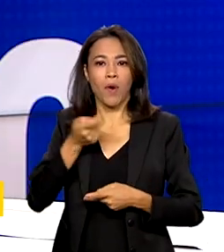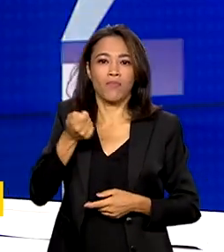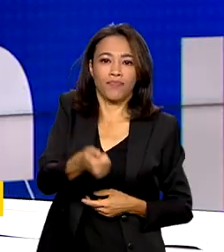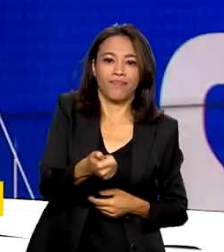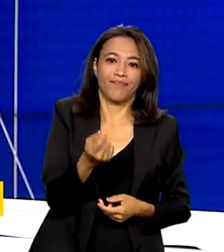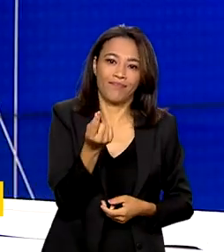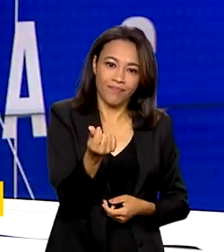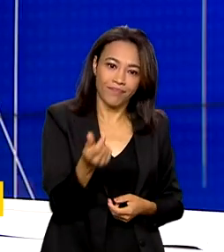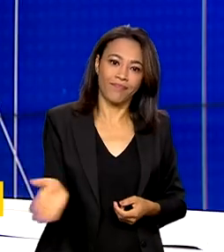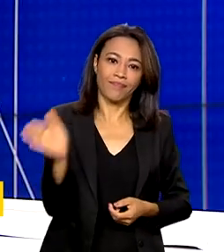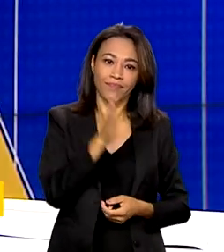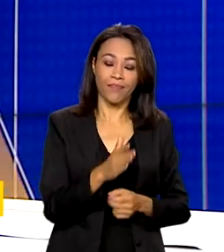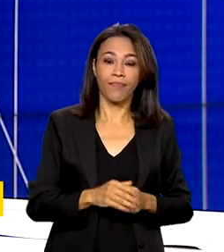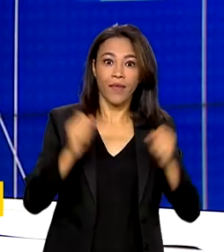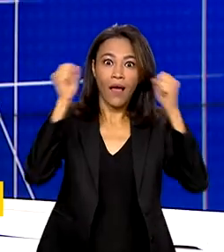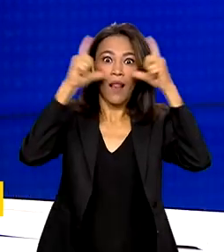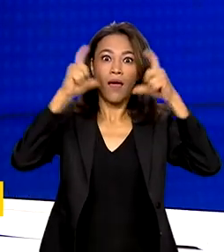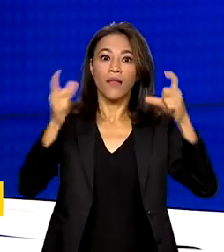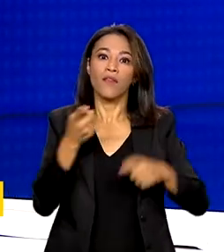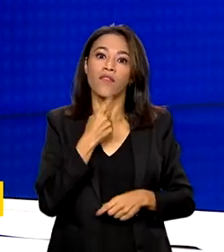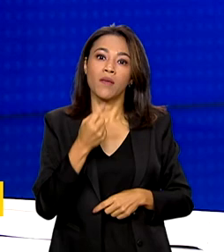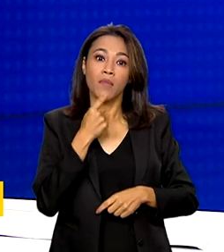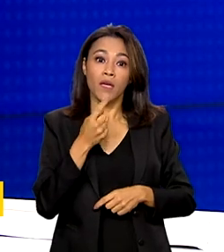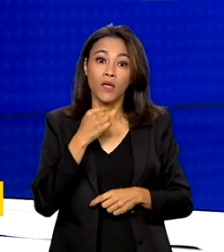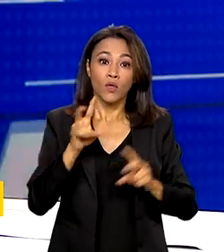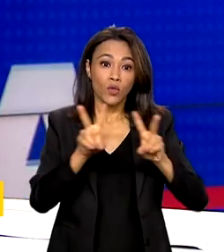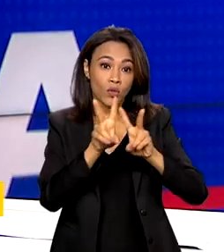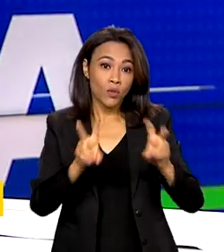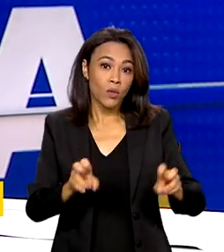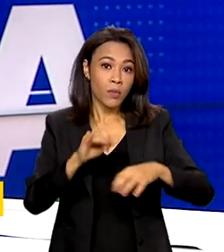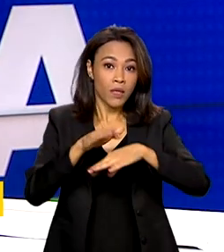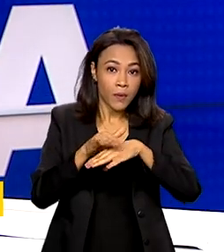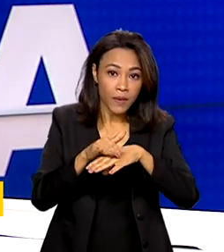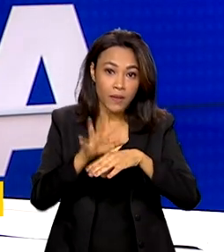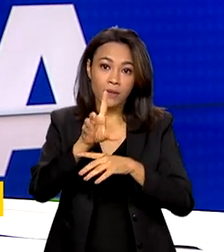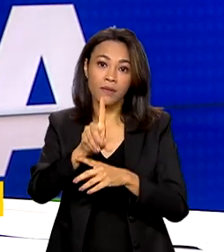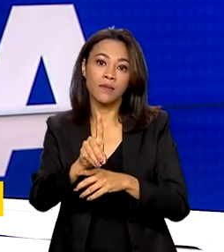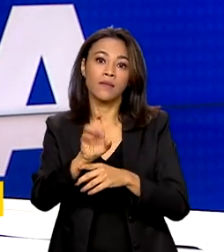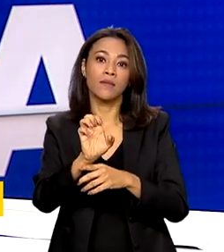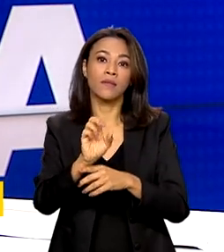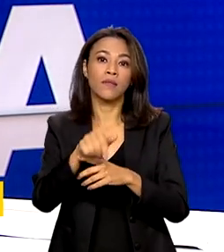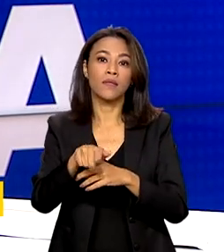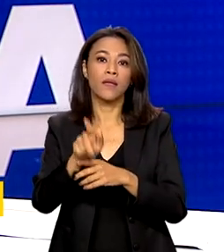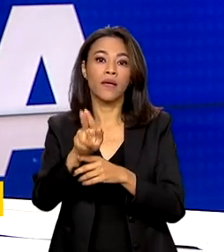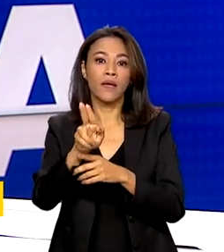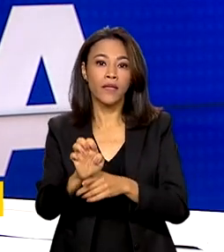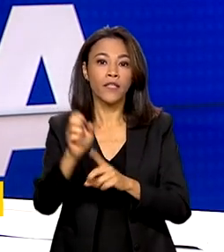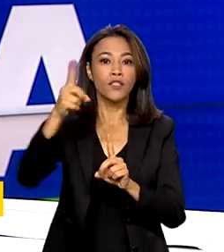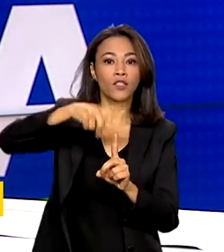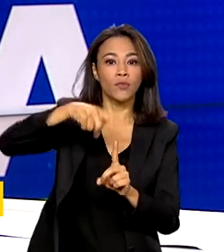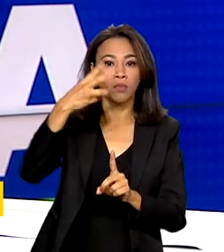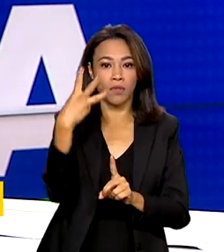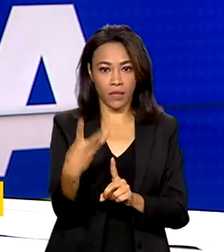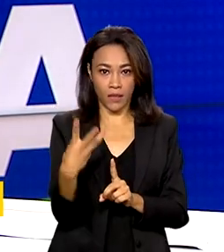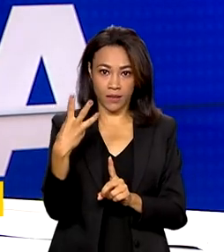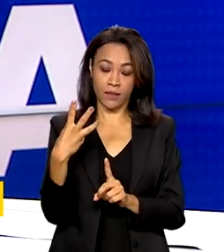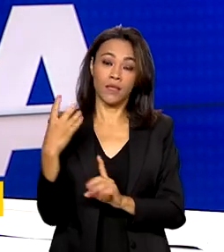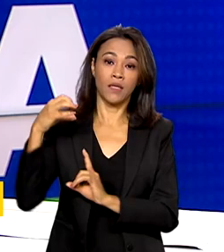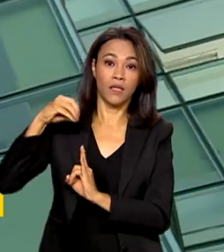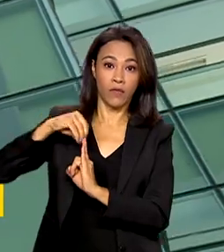Alerta vermelho para dengue tipo 3 no país. A Fiocruz detectou um vírus semelhante ao da doença aqui no Brasil.